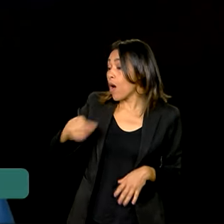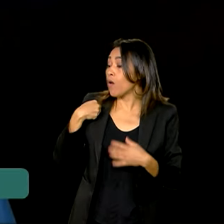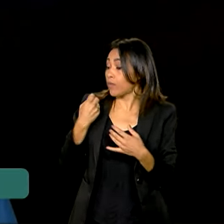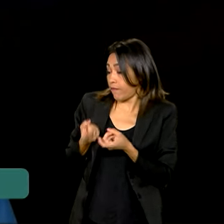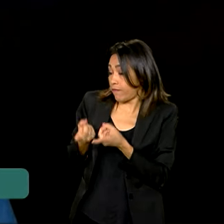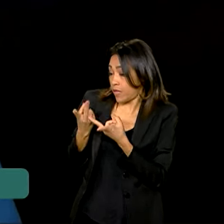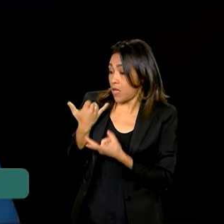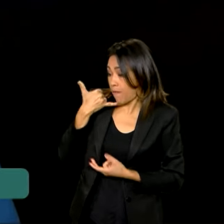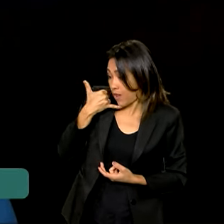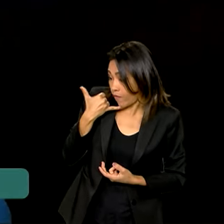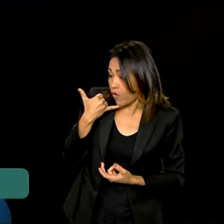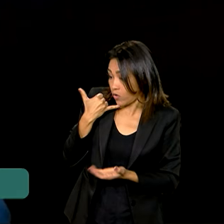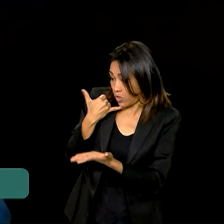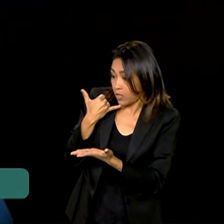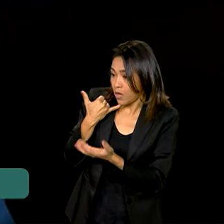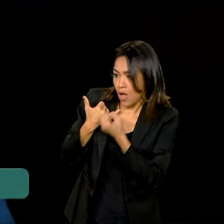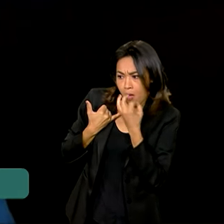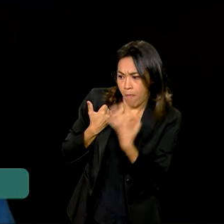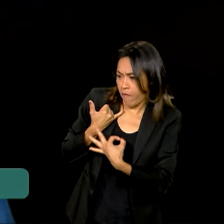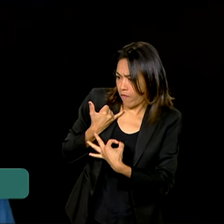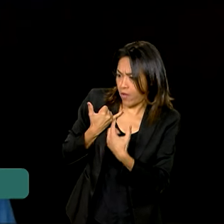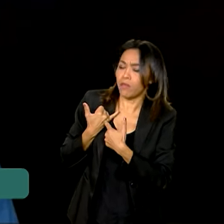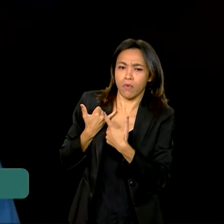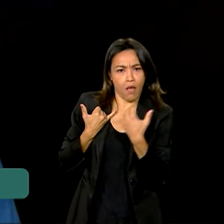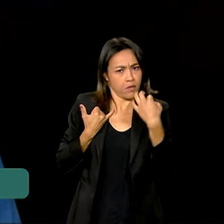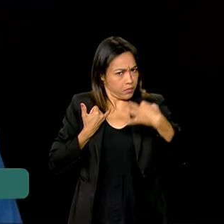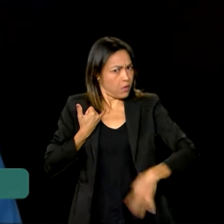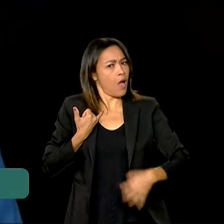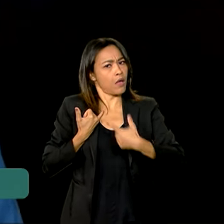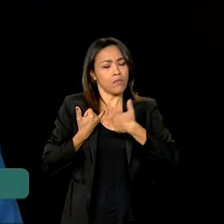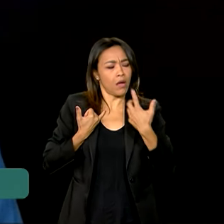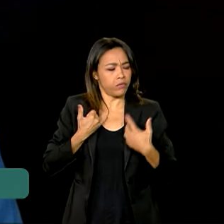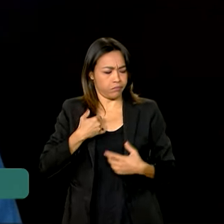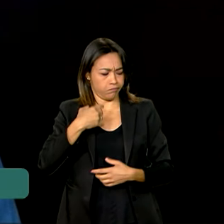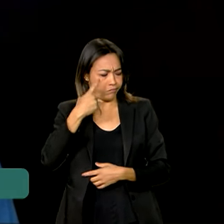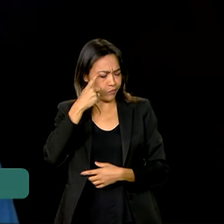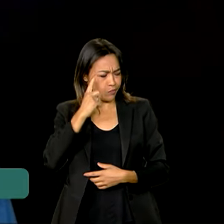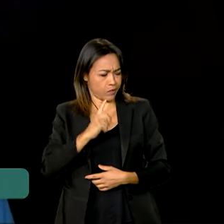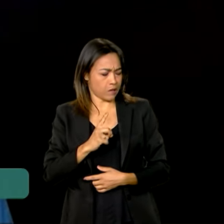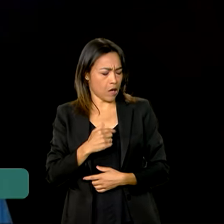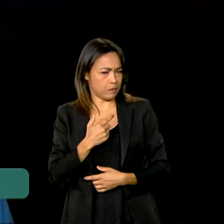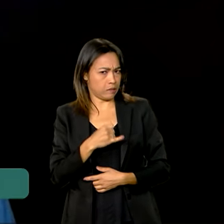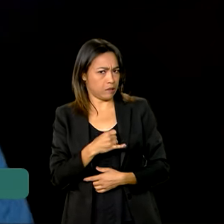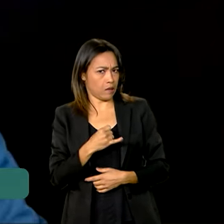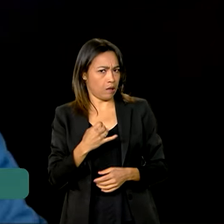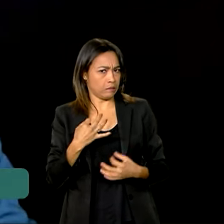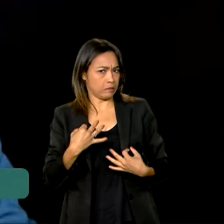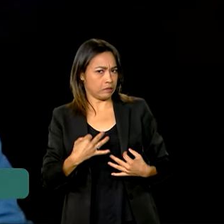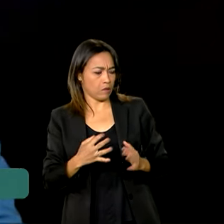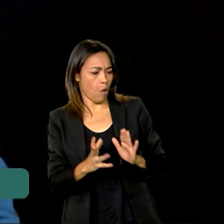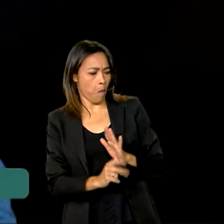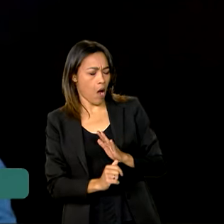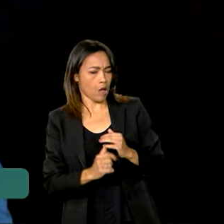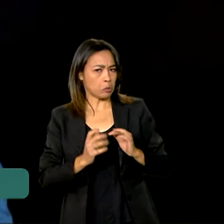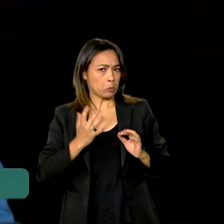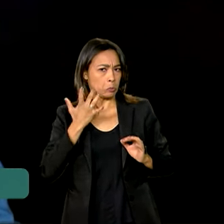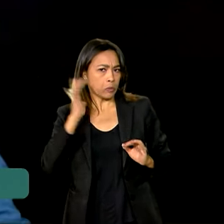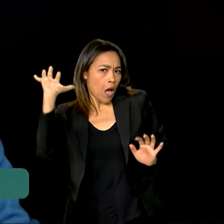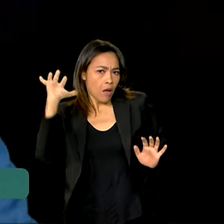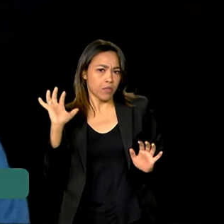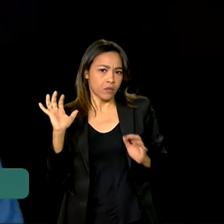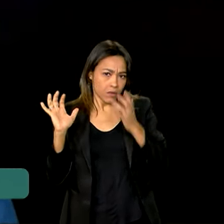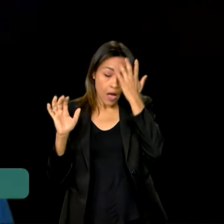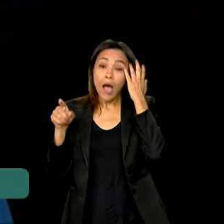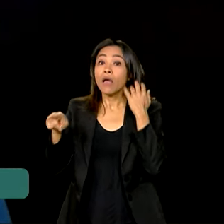aparelho telefônico. É um negócio perfeitamente legal, mas você não sabe a procedência daquele aparelho. A gente vai disponibilizar a